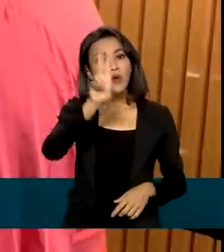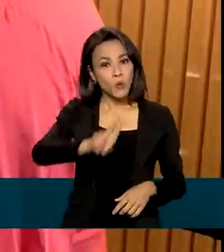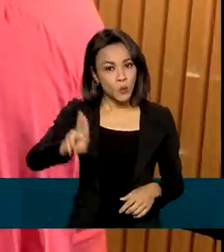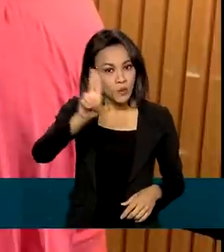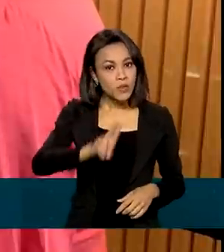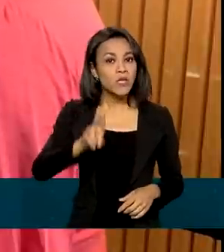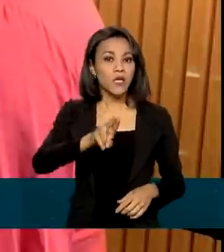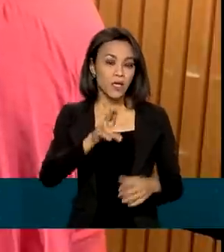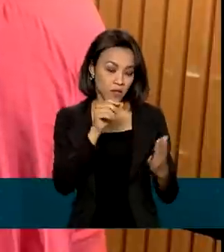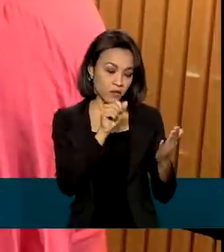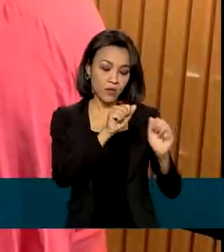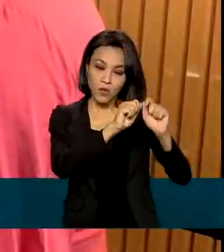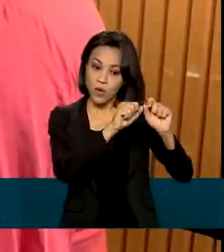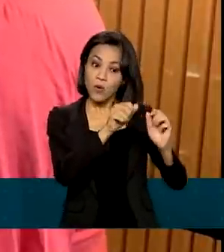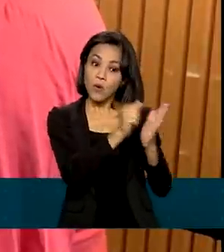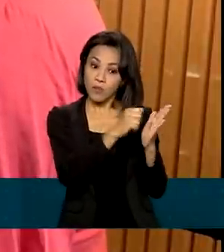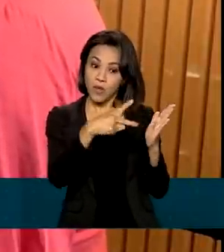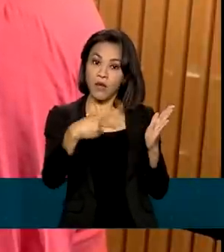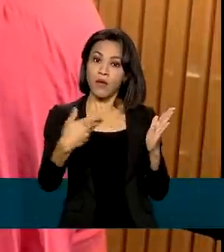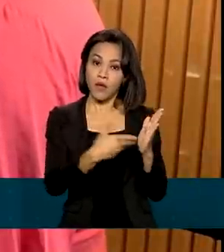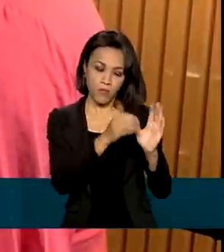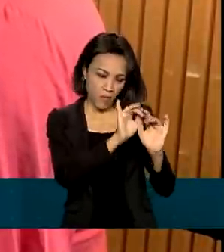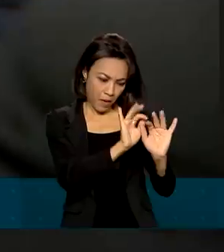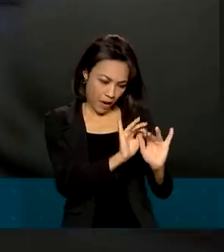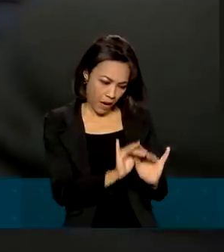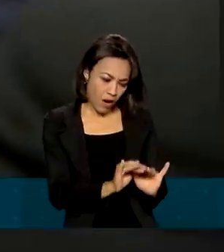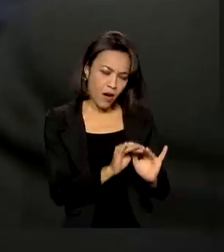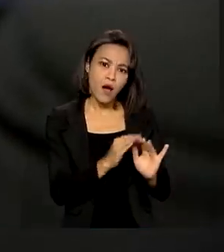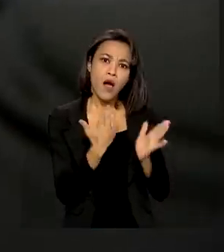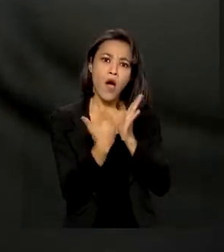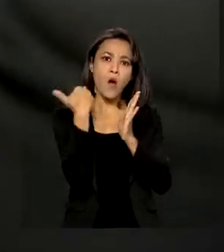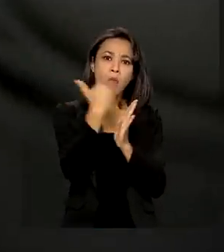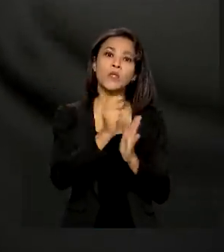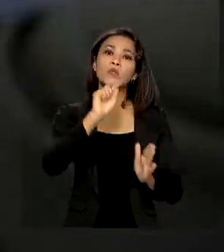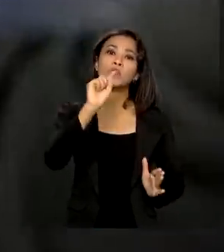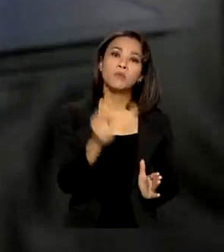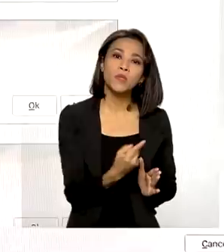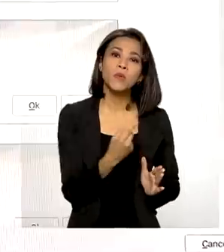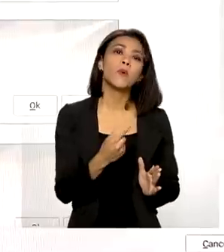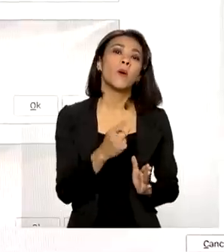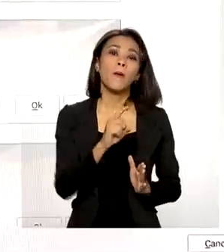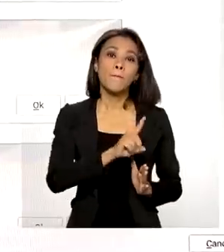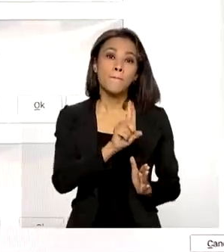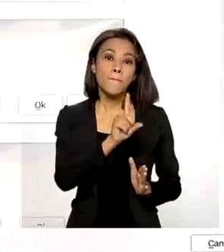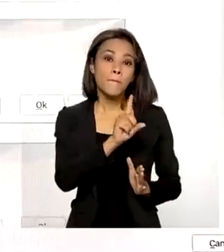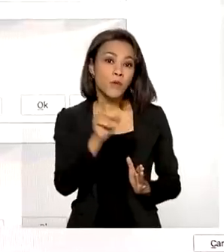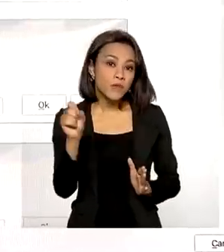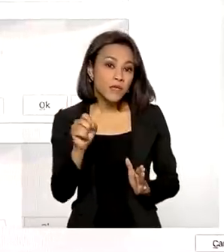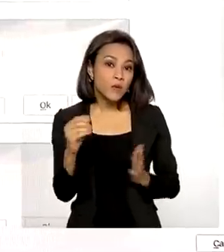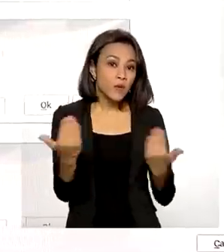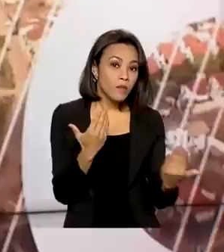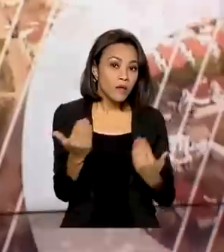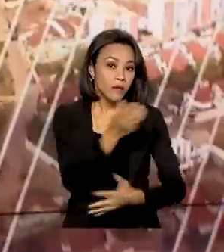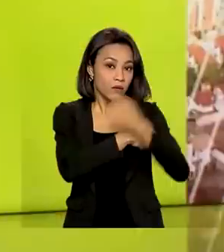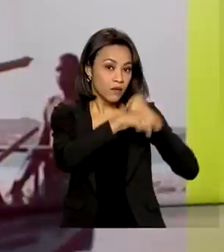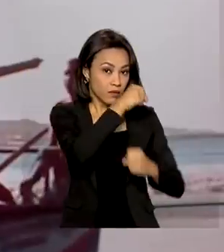pré-preenchida por meio do aplicativo. Um aumento de quase mil por cento em relação ao ano anterior.